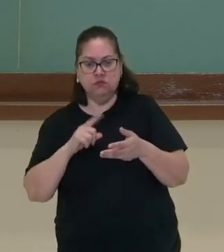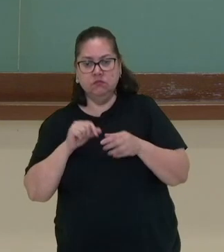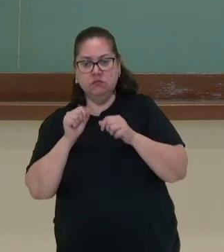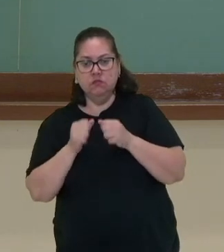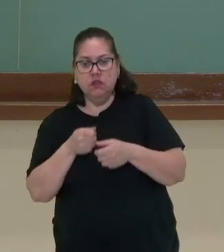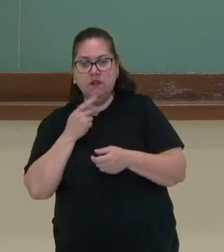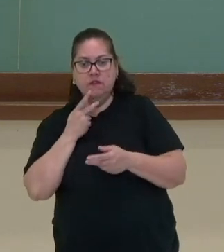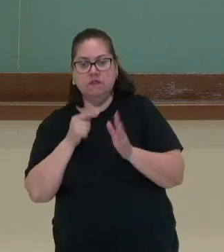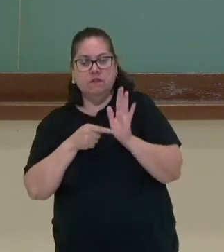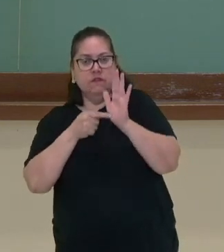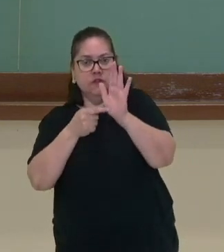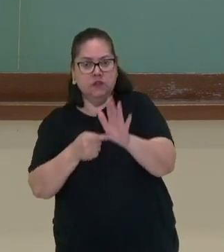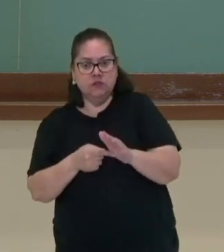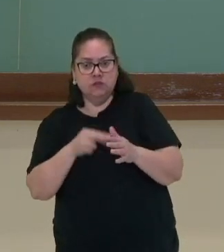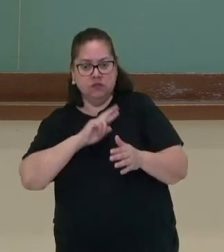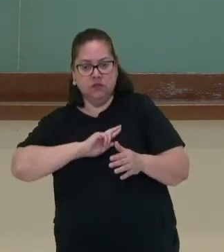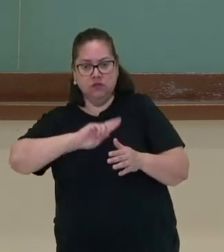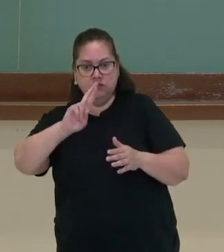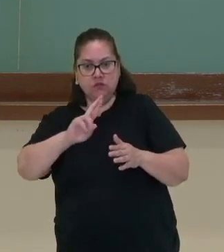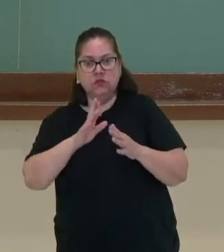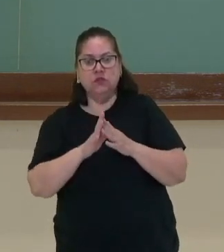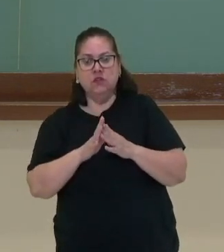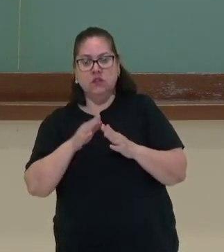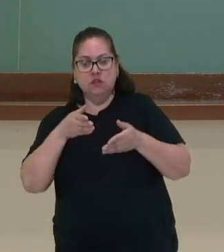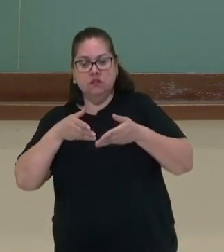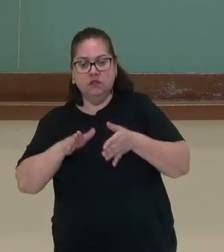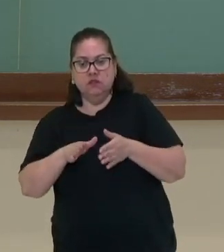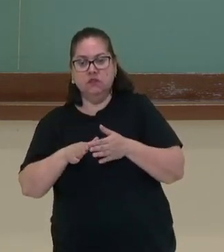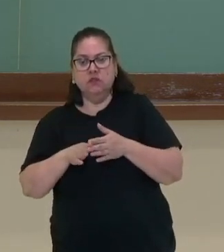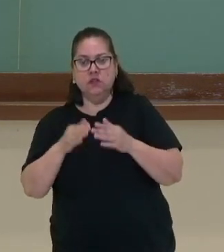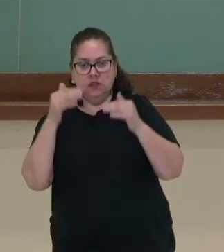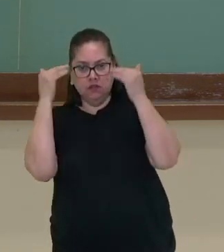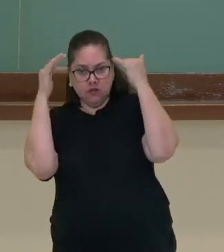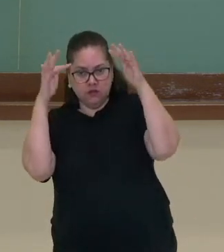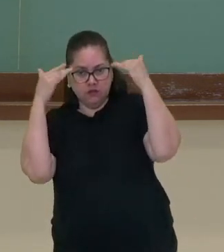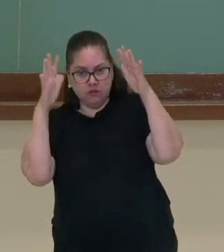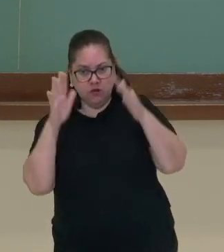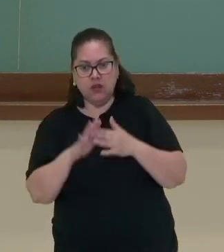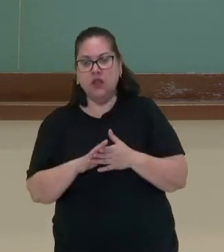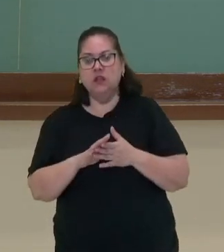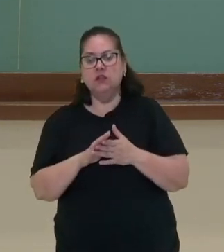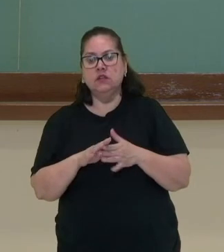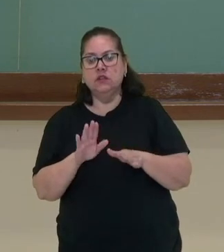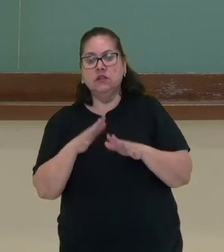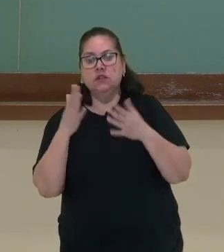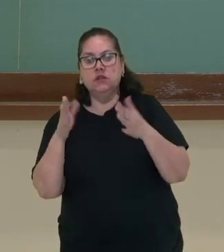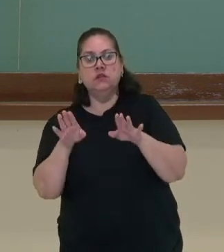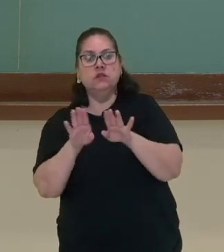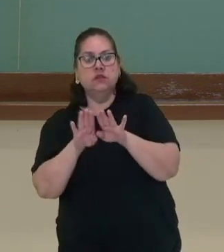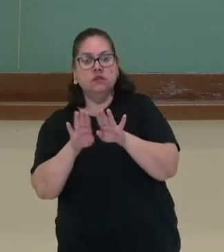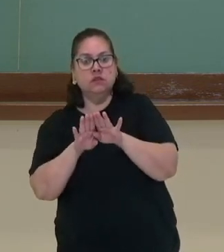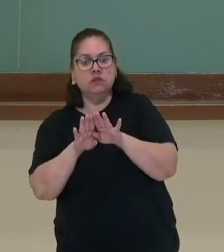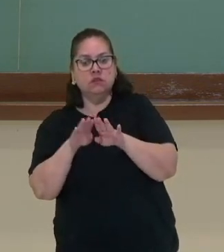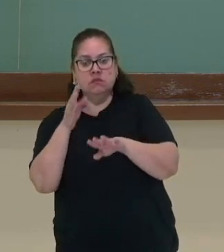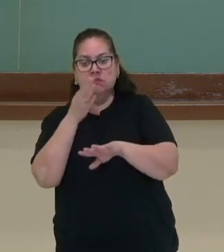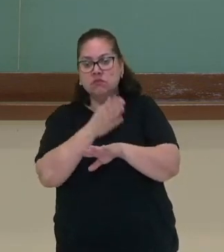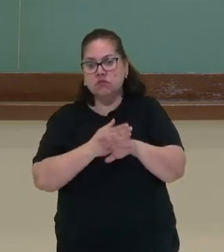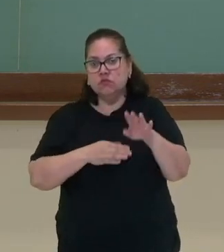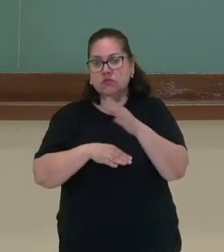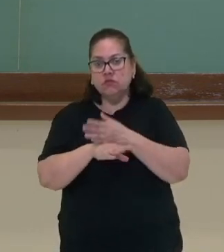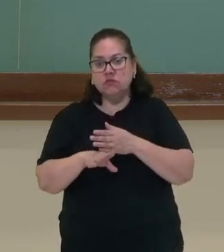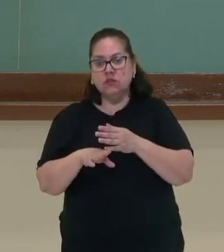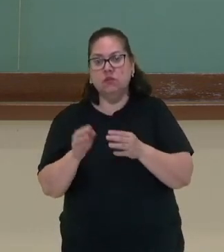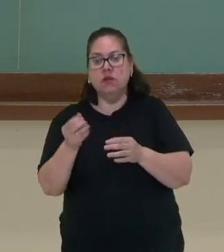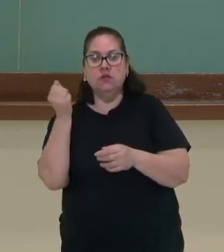expressa através das religiões de matriz africana, como um bando e o candomblé, e em casos extremos, através da mutilação e de